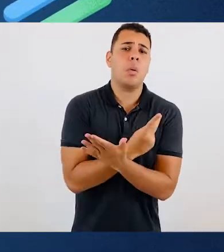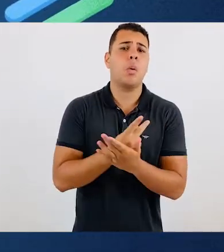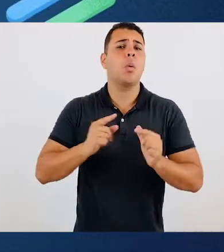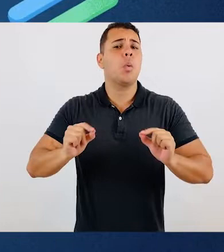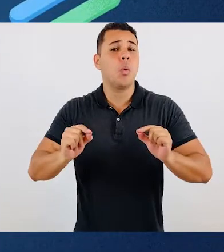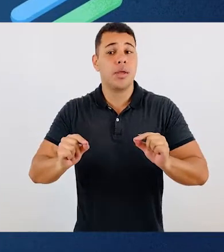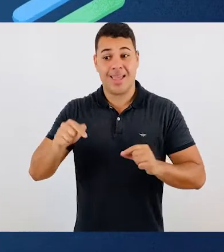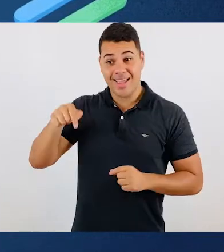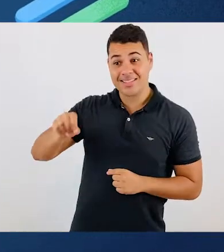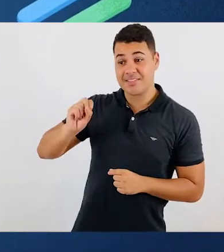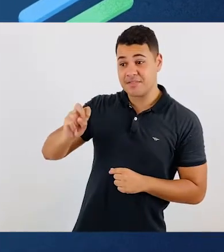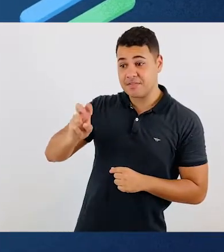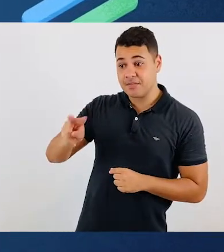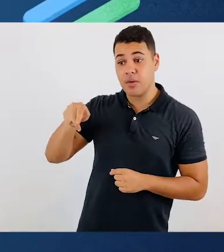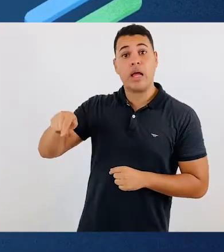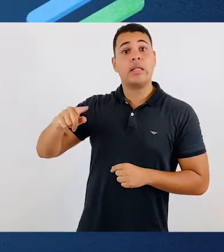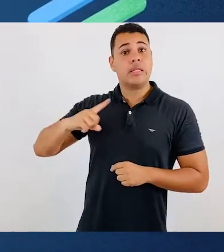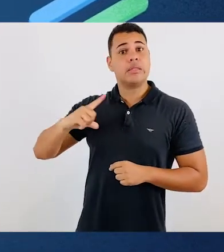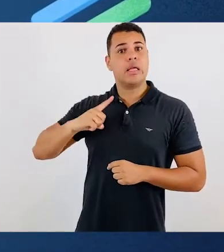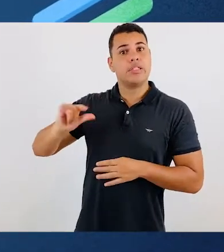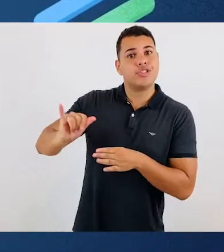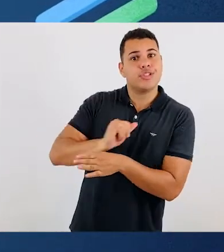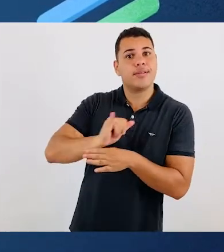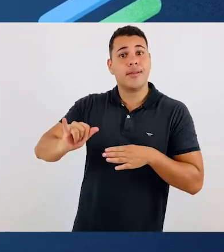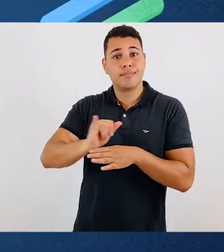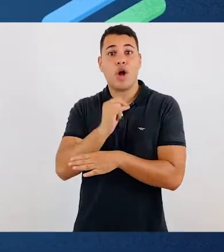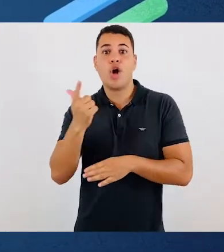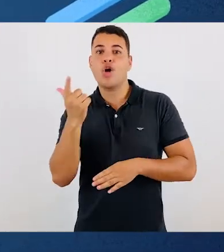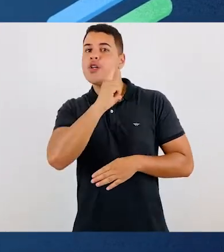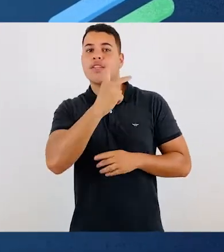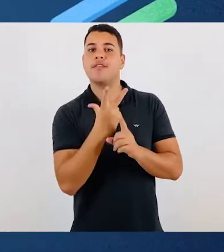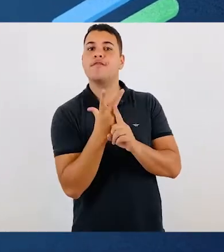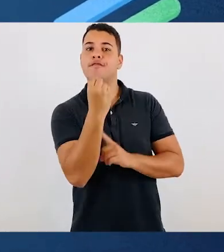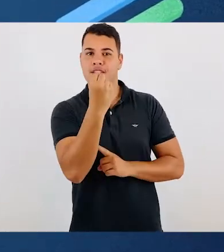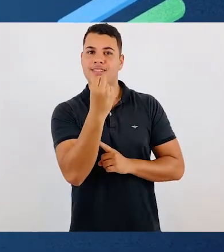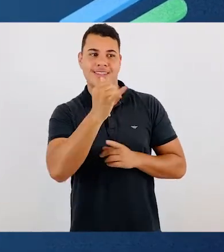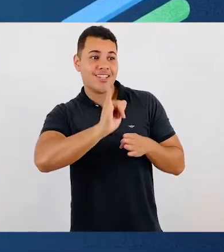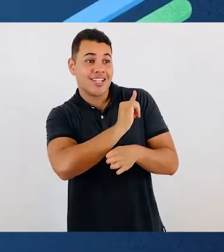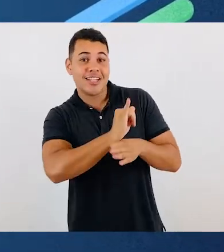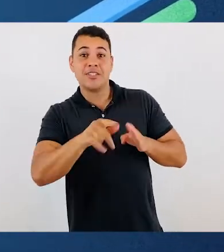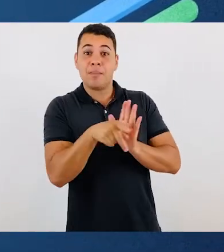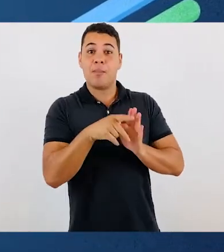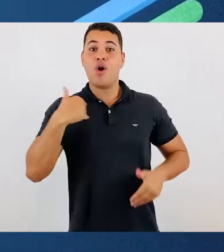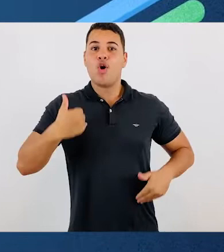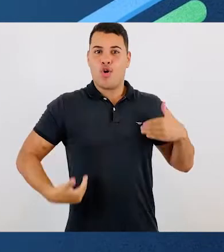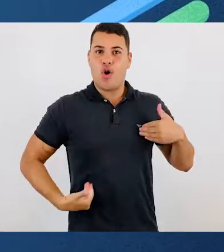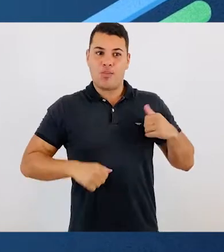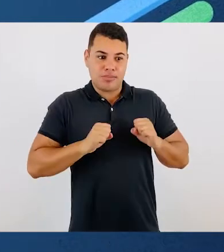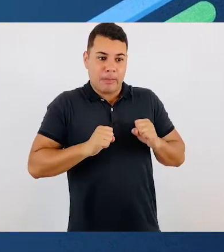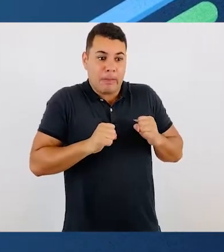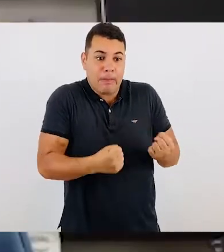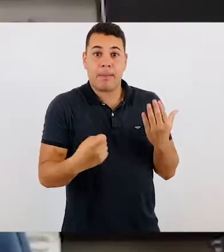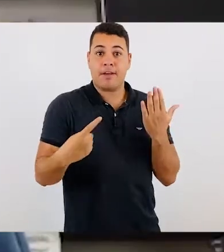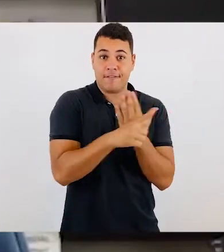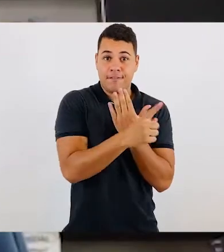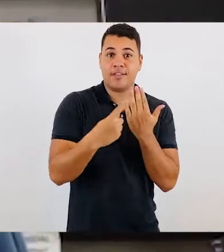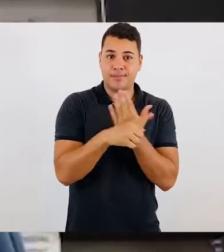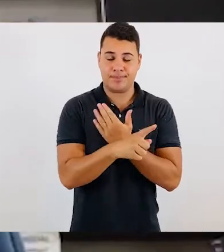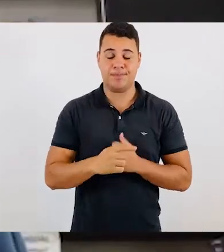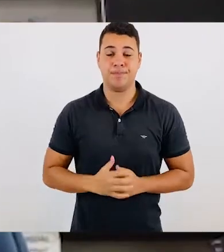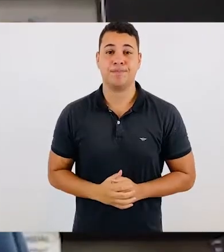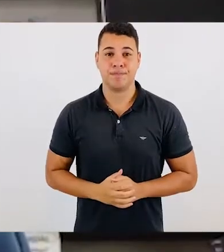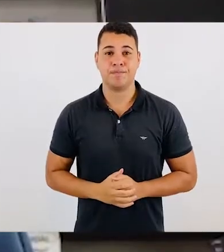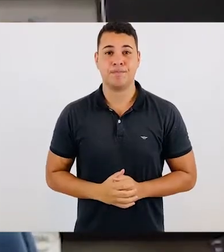a Ômicron tem maior capacidade de escapar das defesas geradas por nosso organismo em uma infecção anterior. Lá